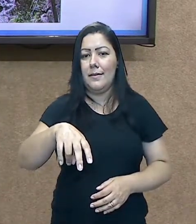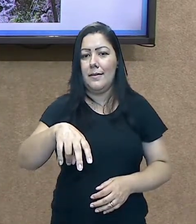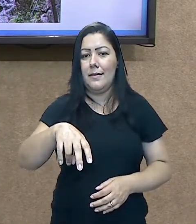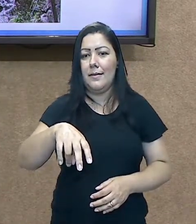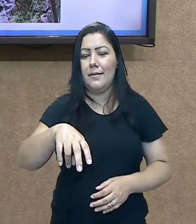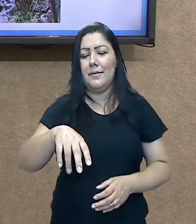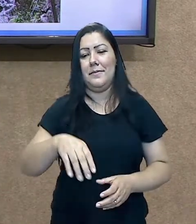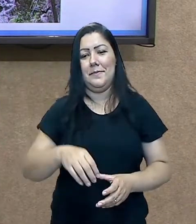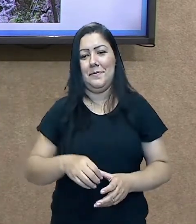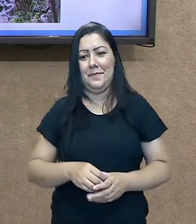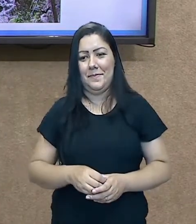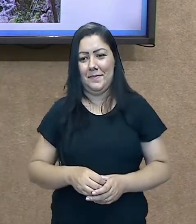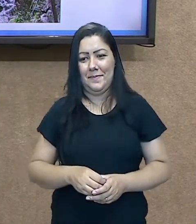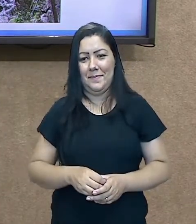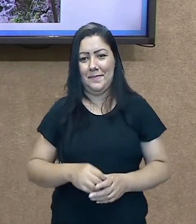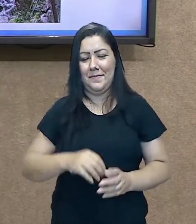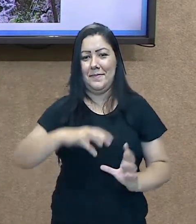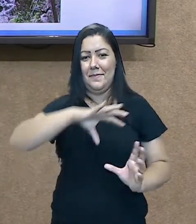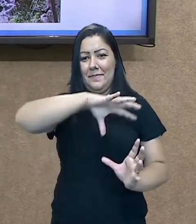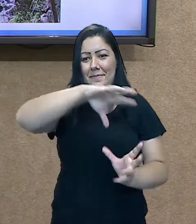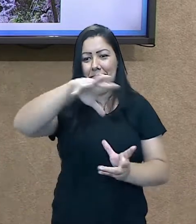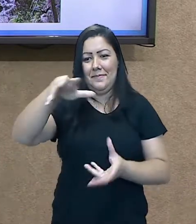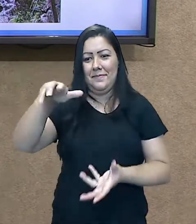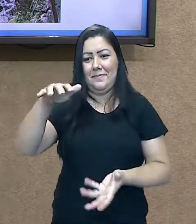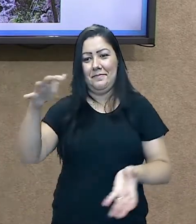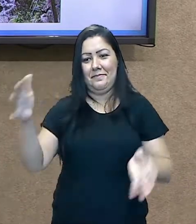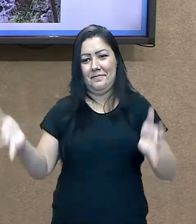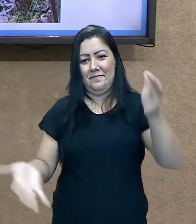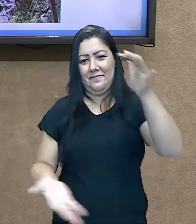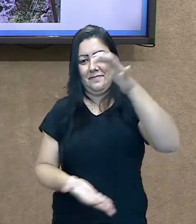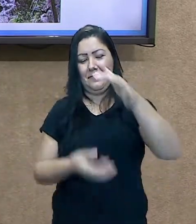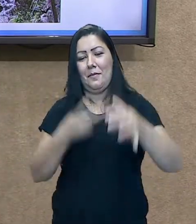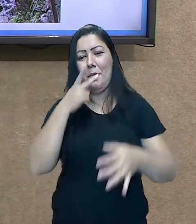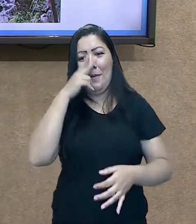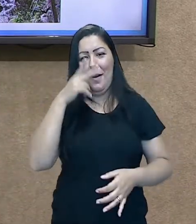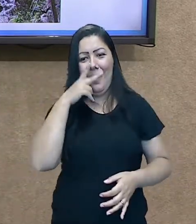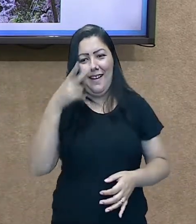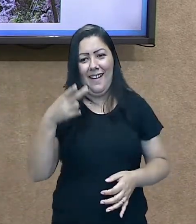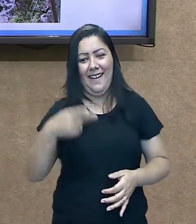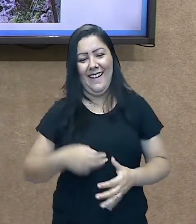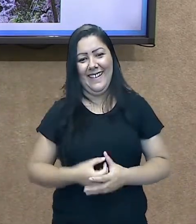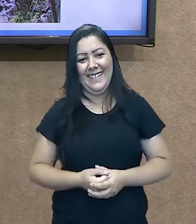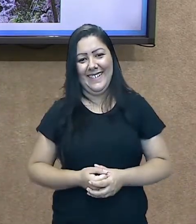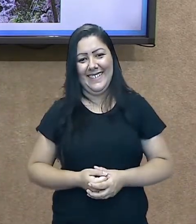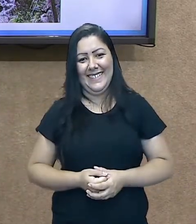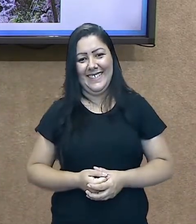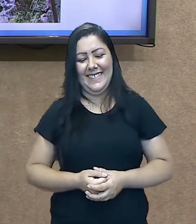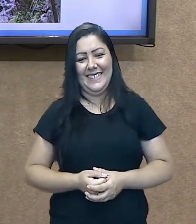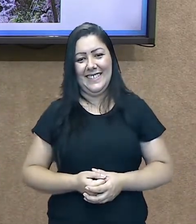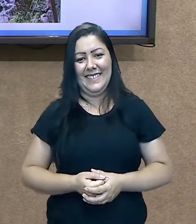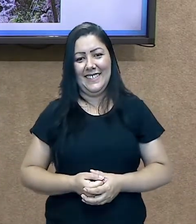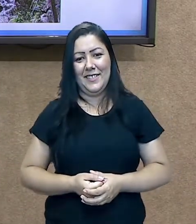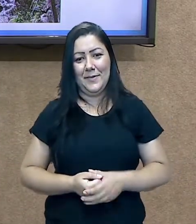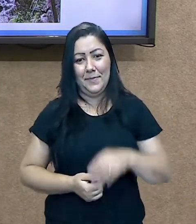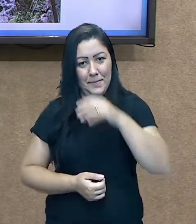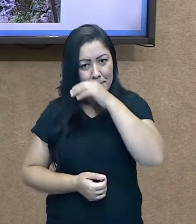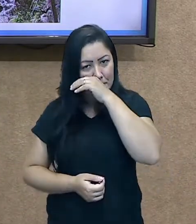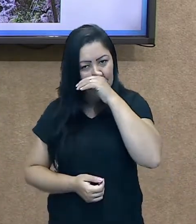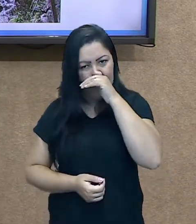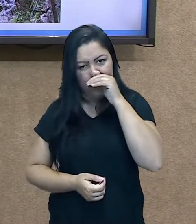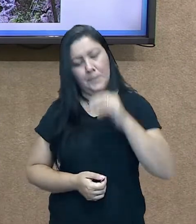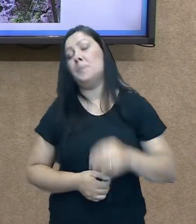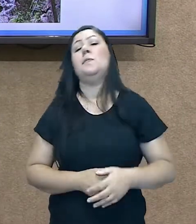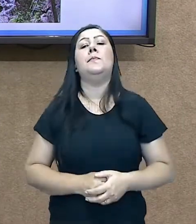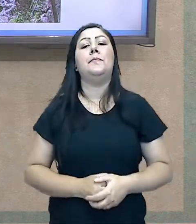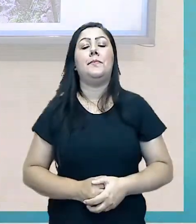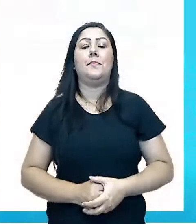invertida, de cabeça para baixo. Nós vamos pisar no chão. E é muito